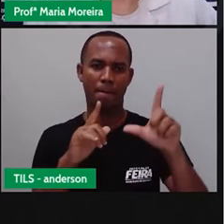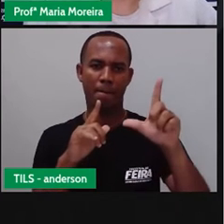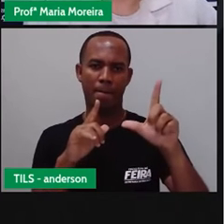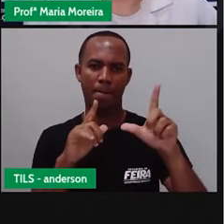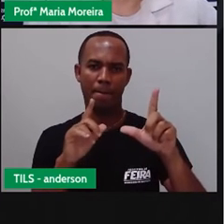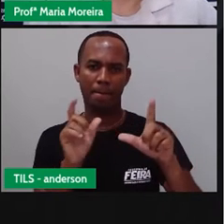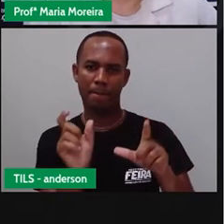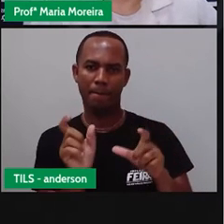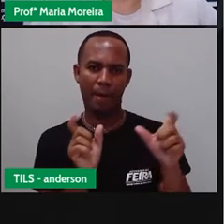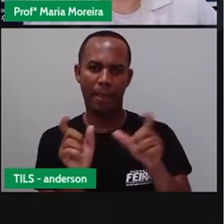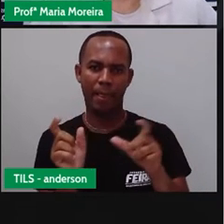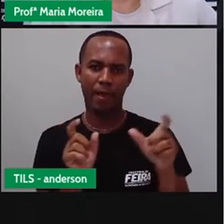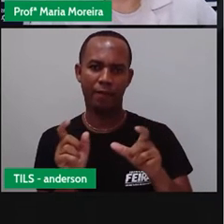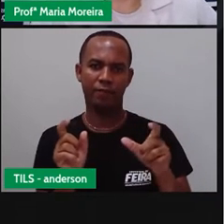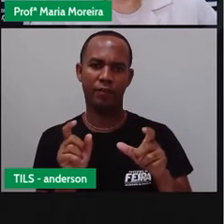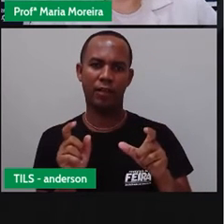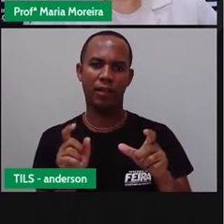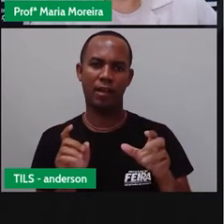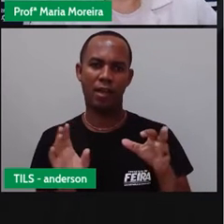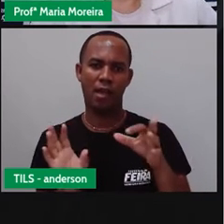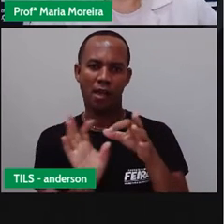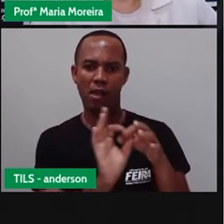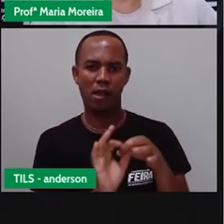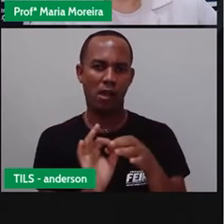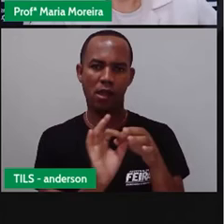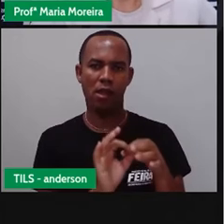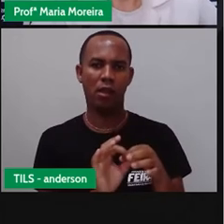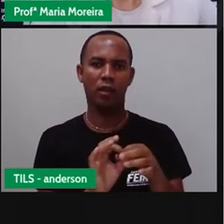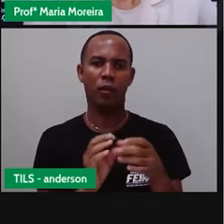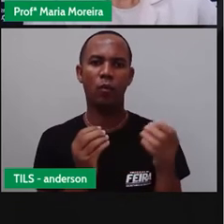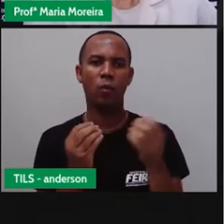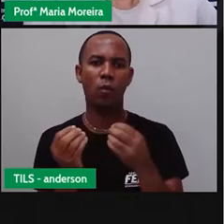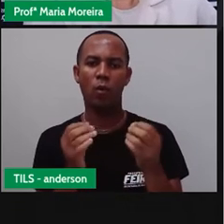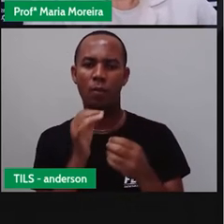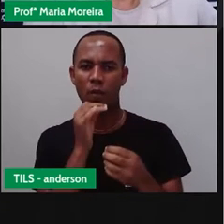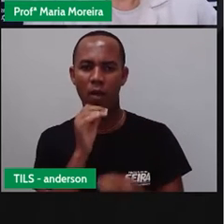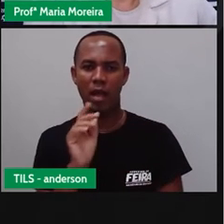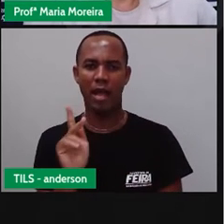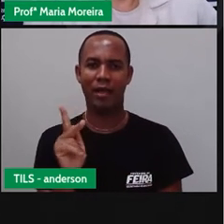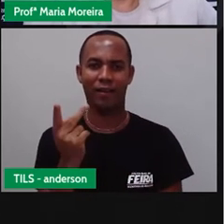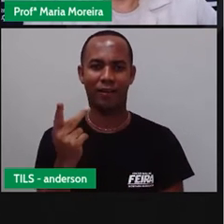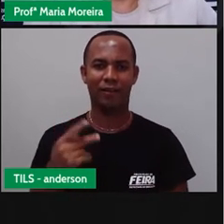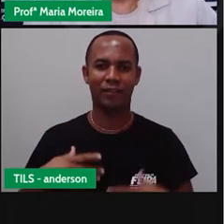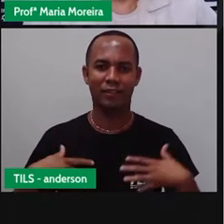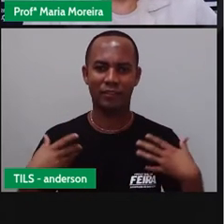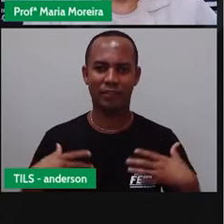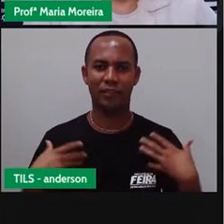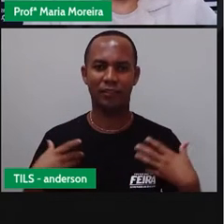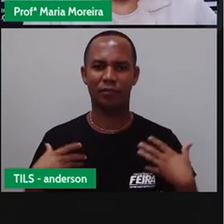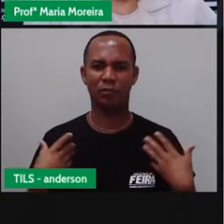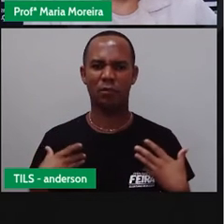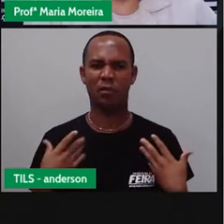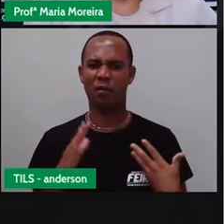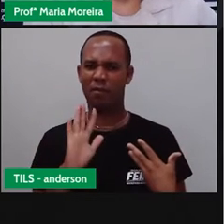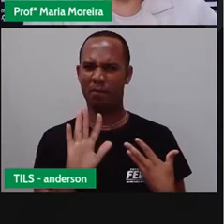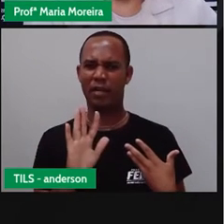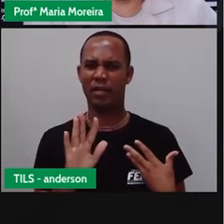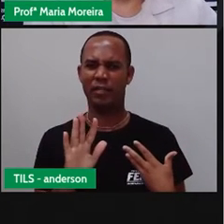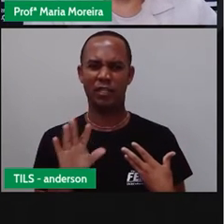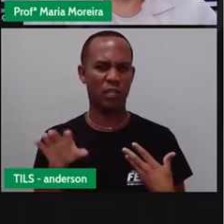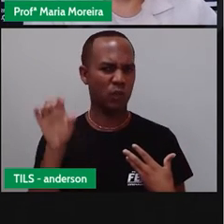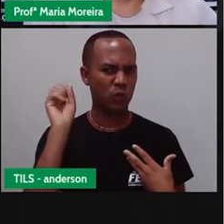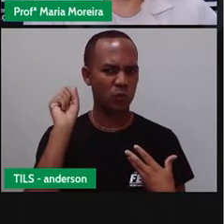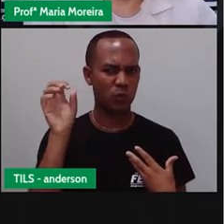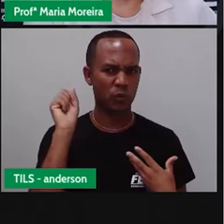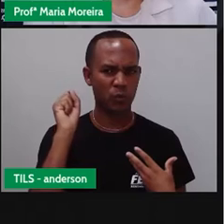Todas as letras responderam H. H se animou, mas retrucou. Mas o som